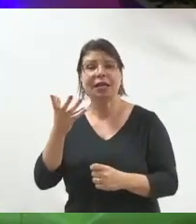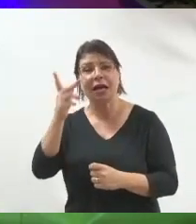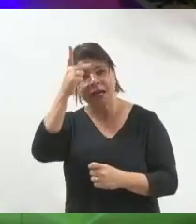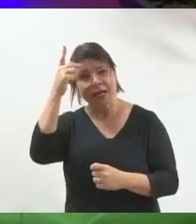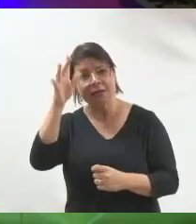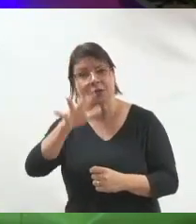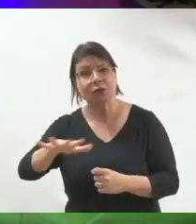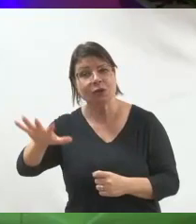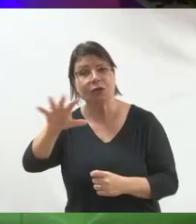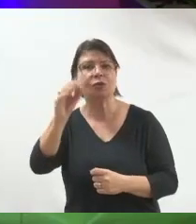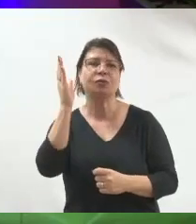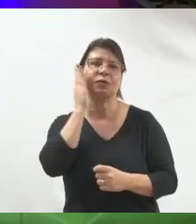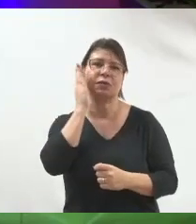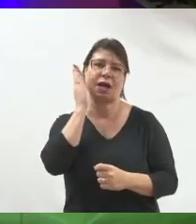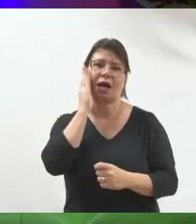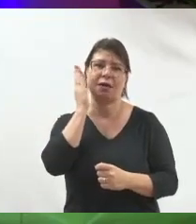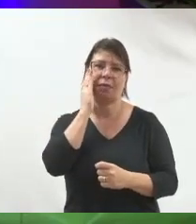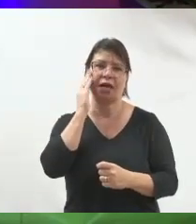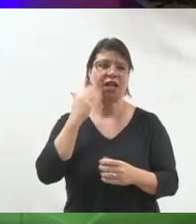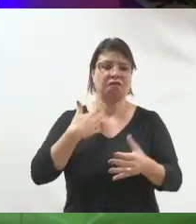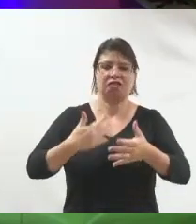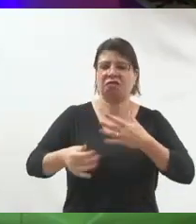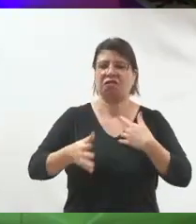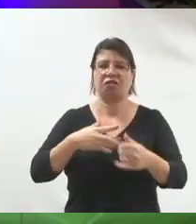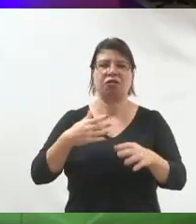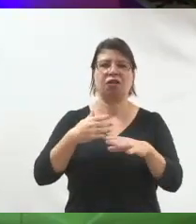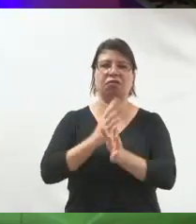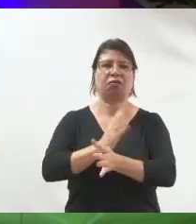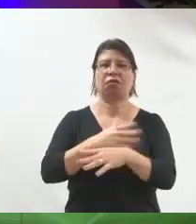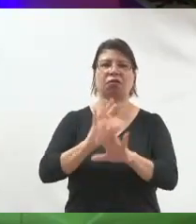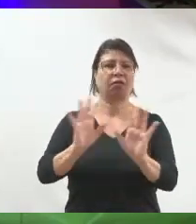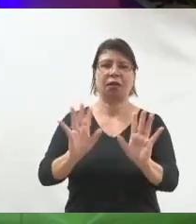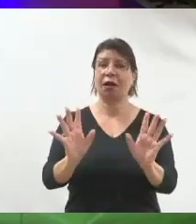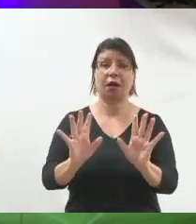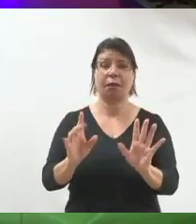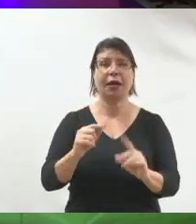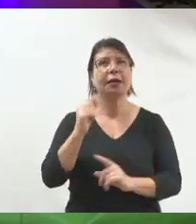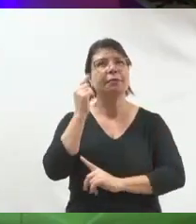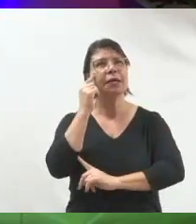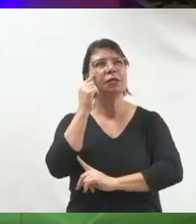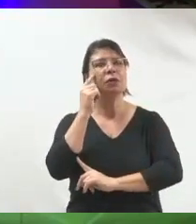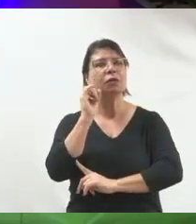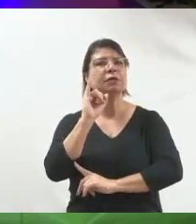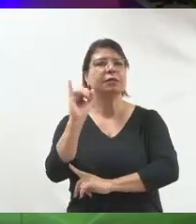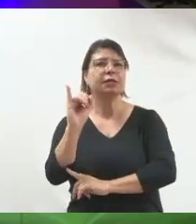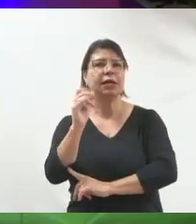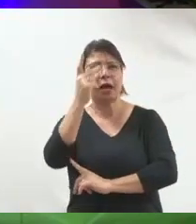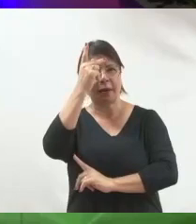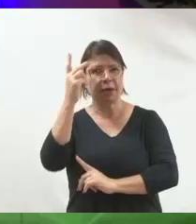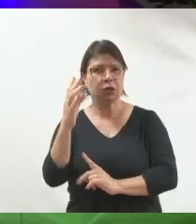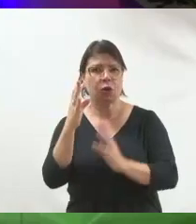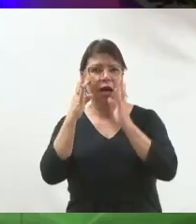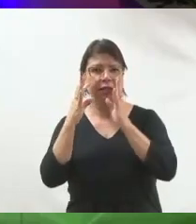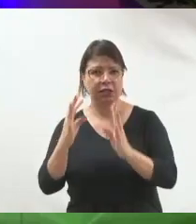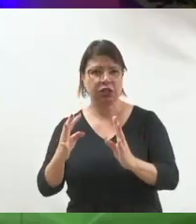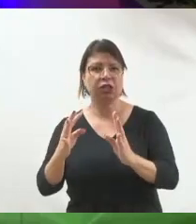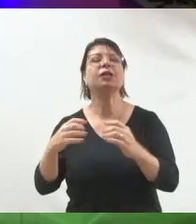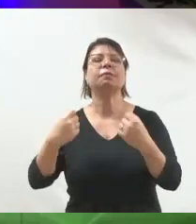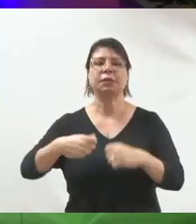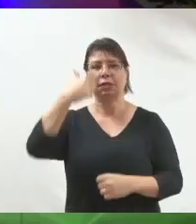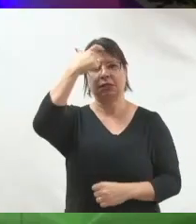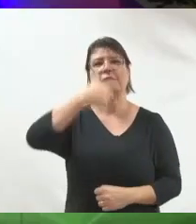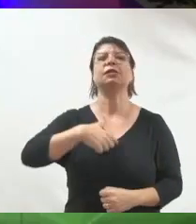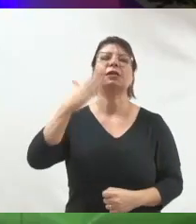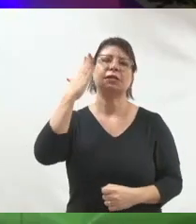Ele não fez por fazer, ele não fez de qualquer jeito, ele fez pensando o que é que quem parar pra assistir deveria saber sobre mim,